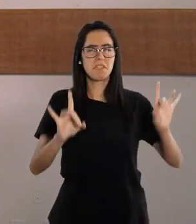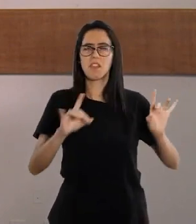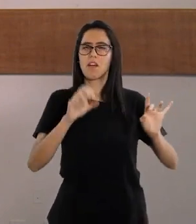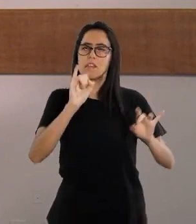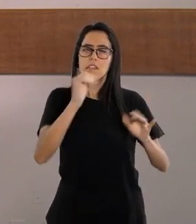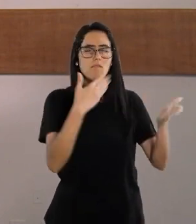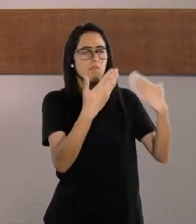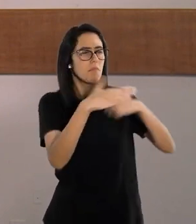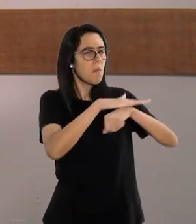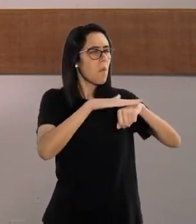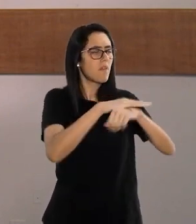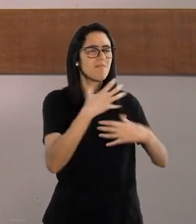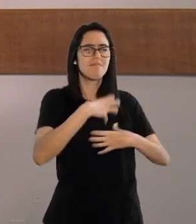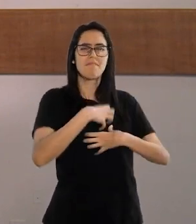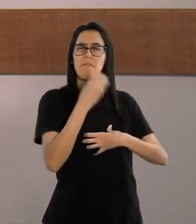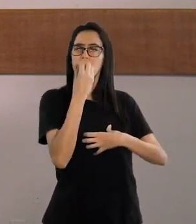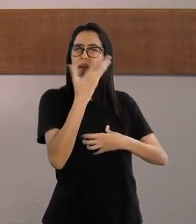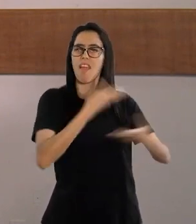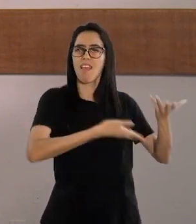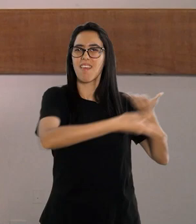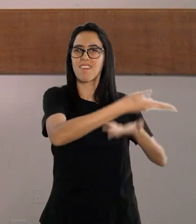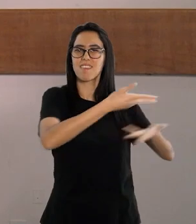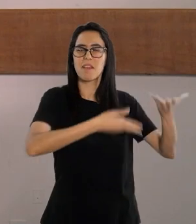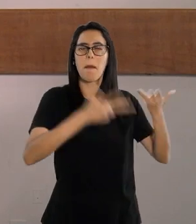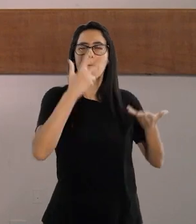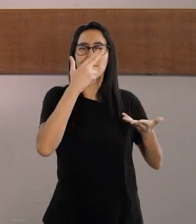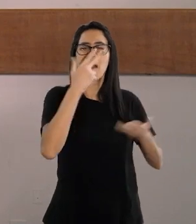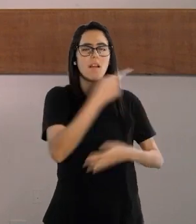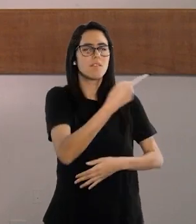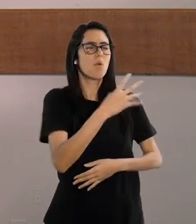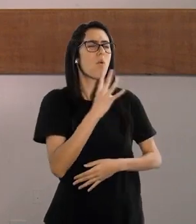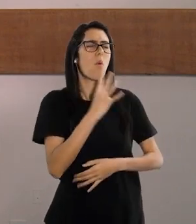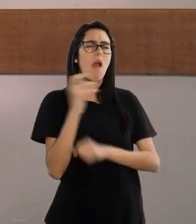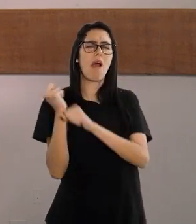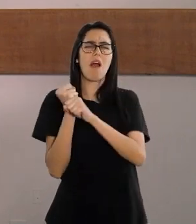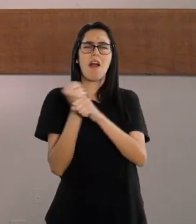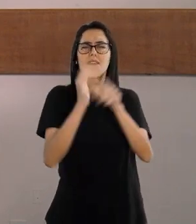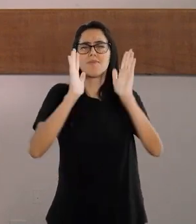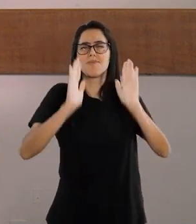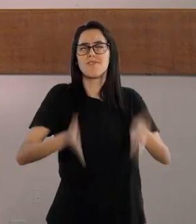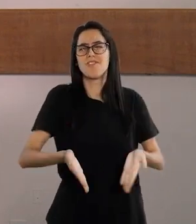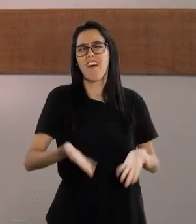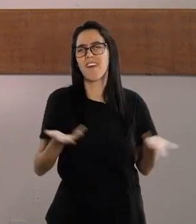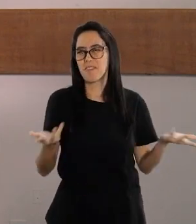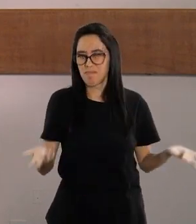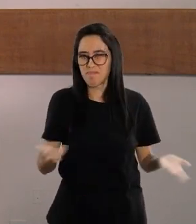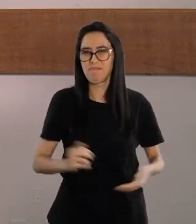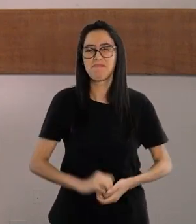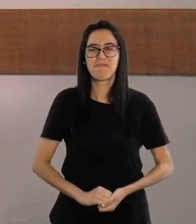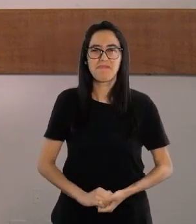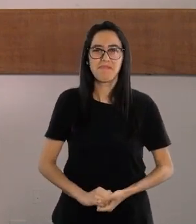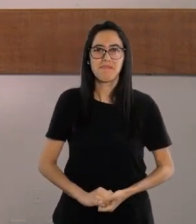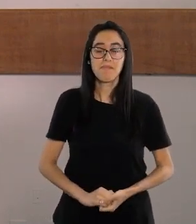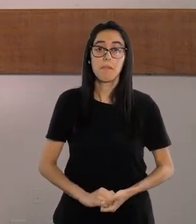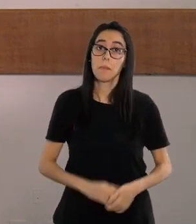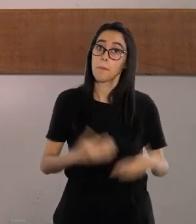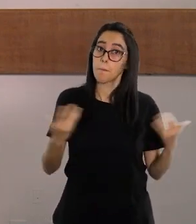qualquer momento que a gente conversa, a gente se sente bem. É interessante que sempre pareceu que a gente se conhecia há anos e há muito tempo.